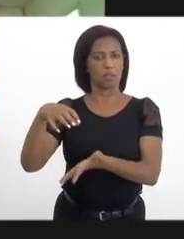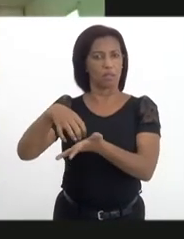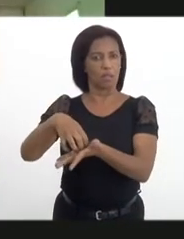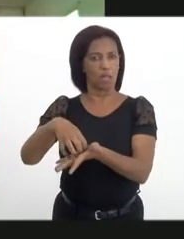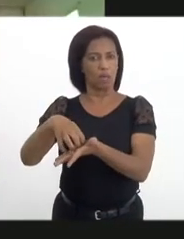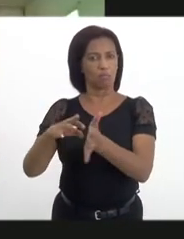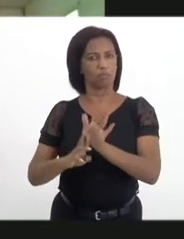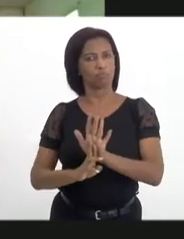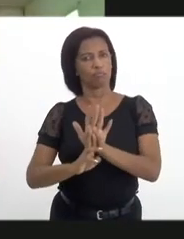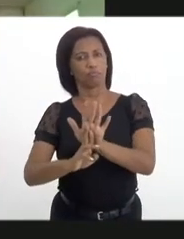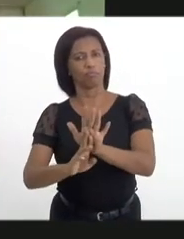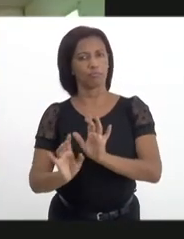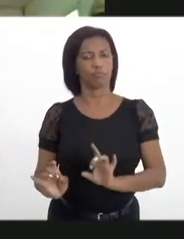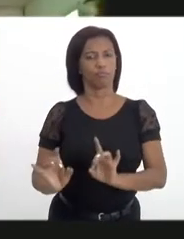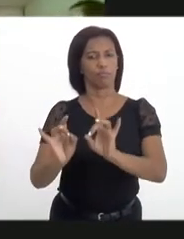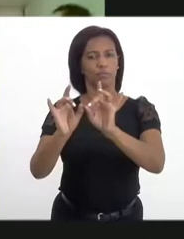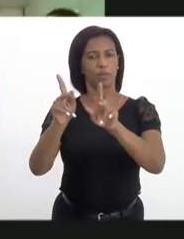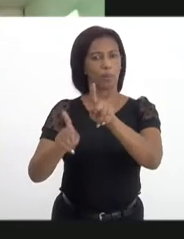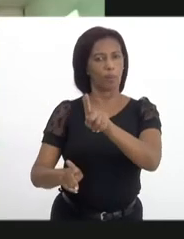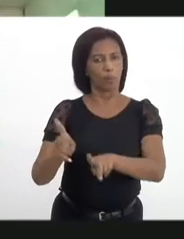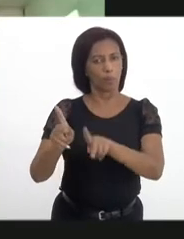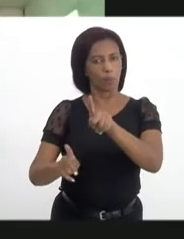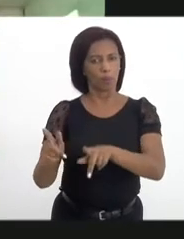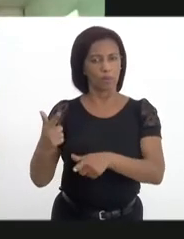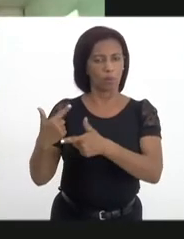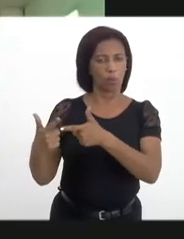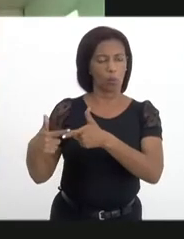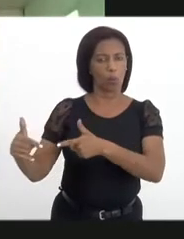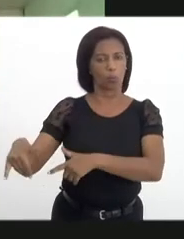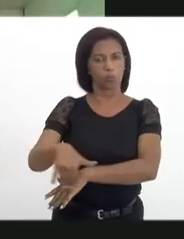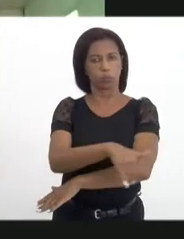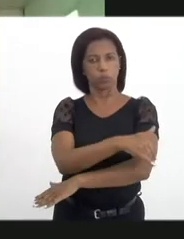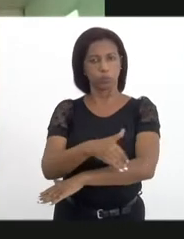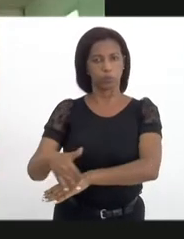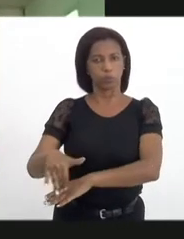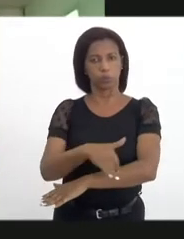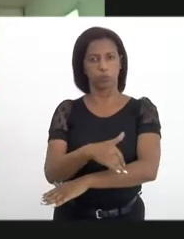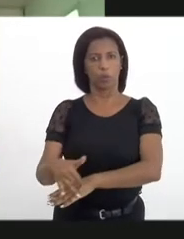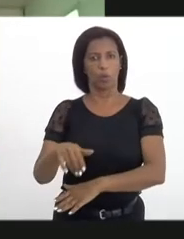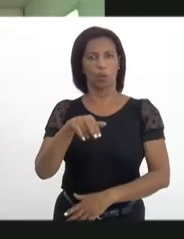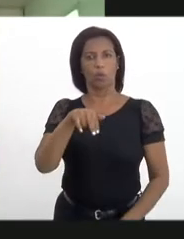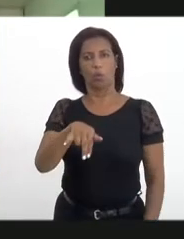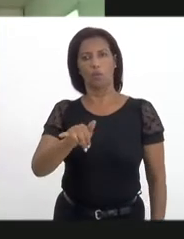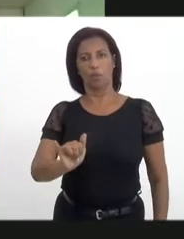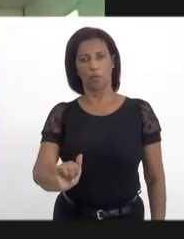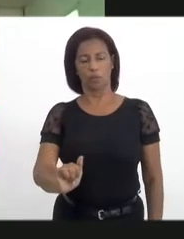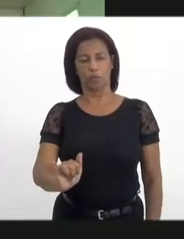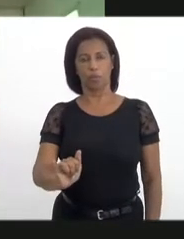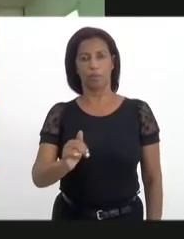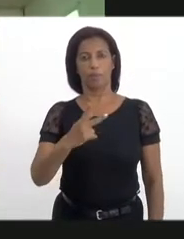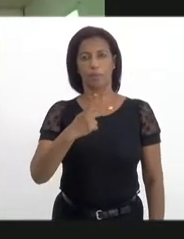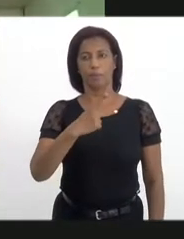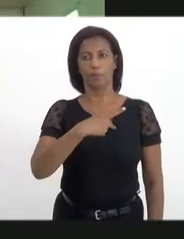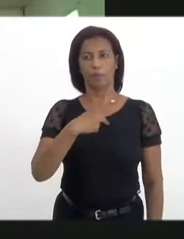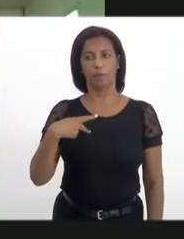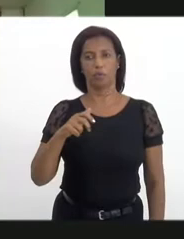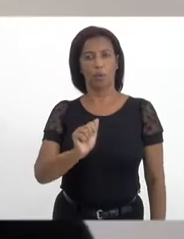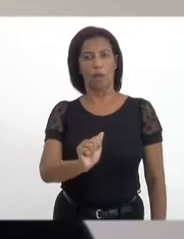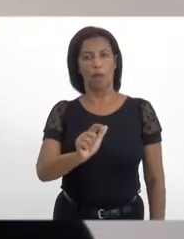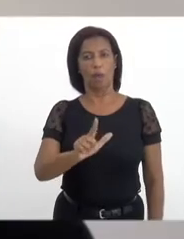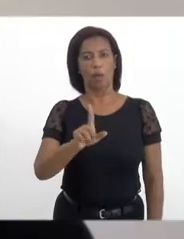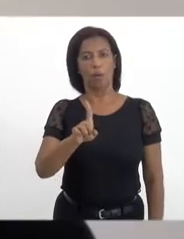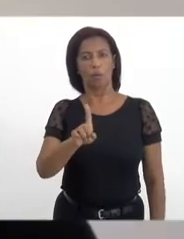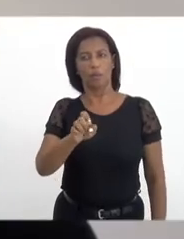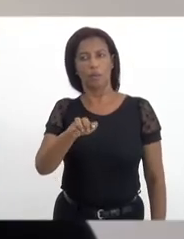Referência Especializado para a População em Situação de Rua, do município de Nova Iguaçu. Pastor Aldemir Gomes,